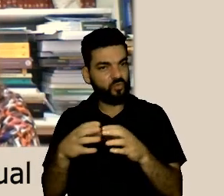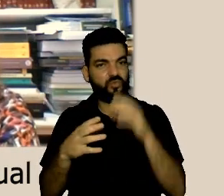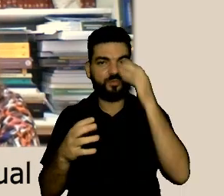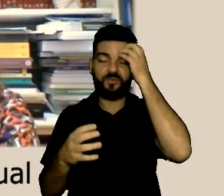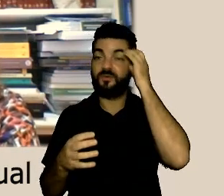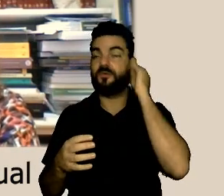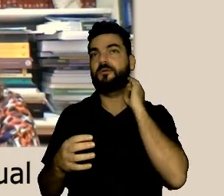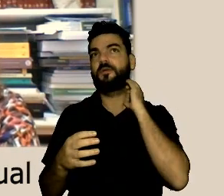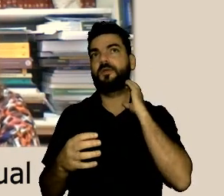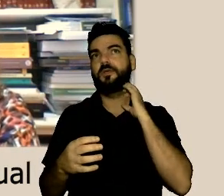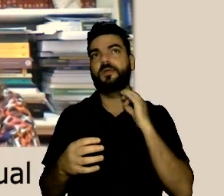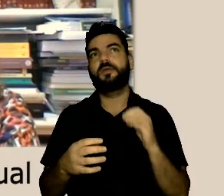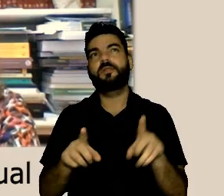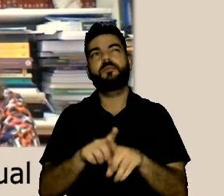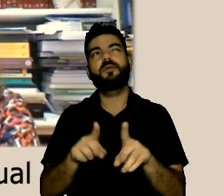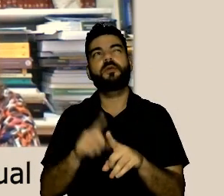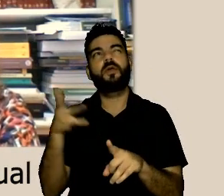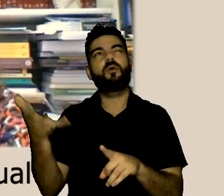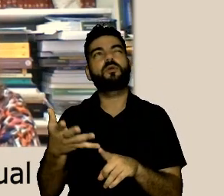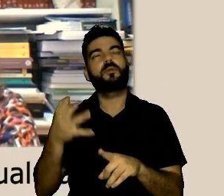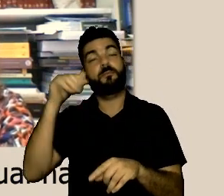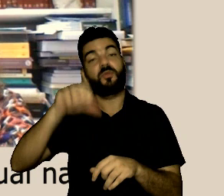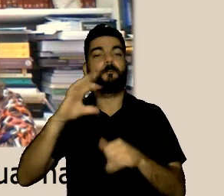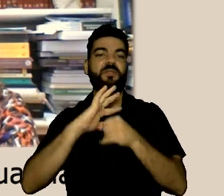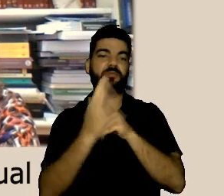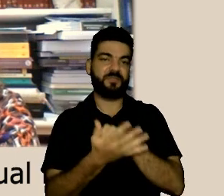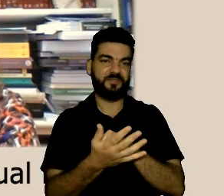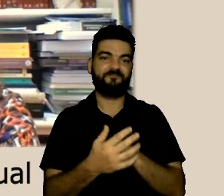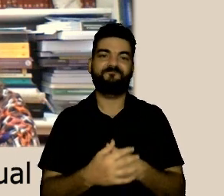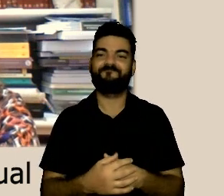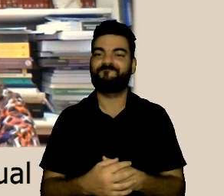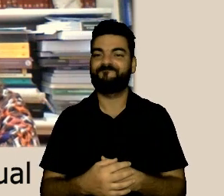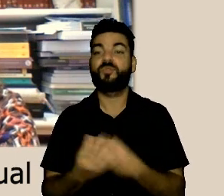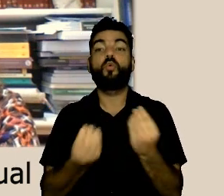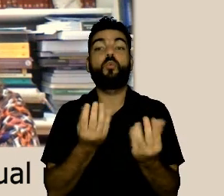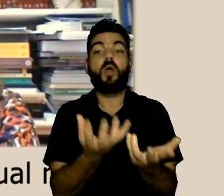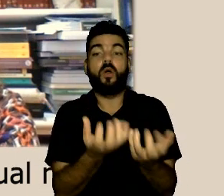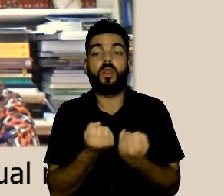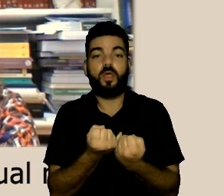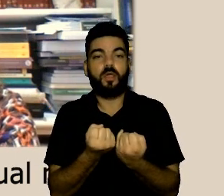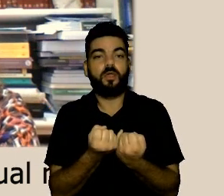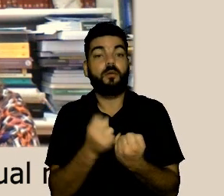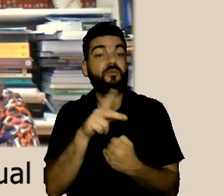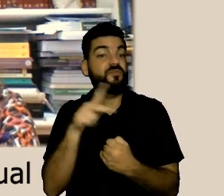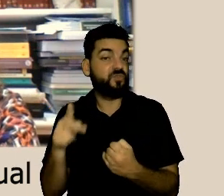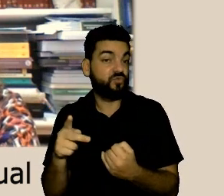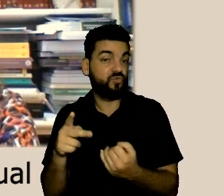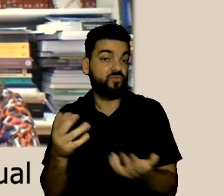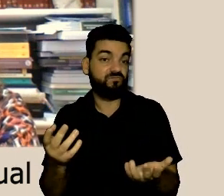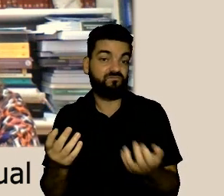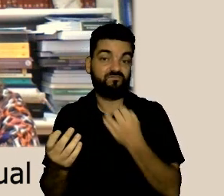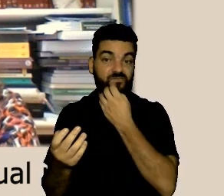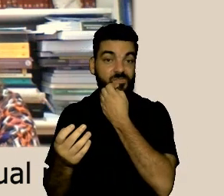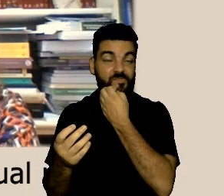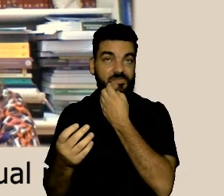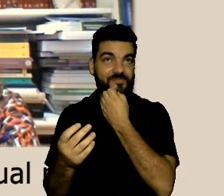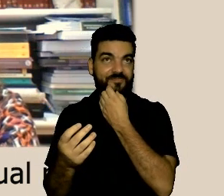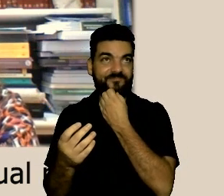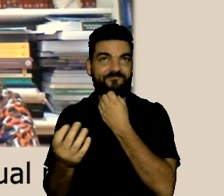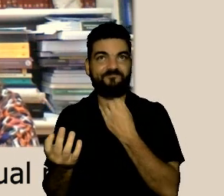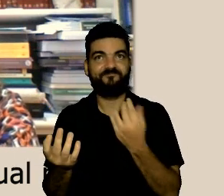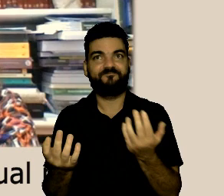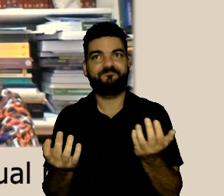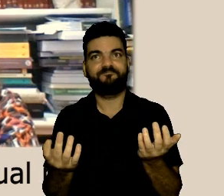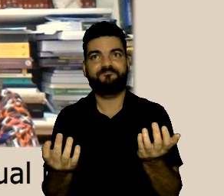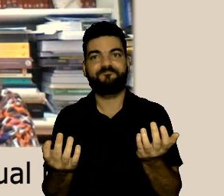Municipal de Educação né em relação aos seus colaboradores especialmente nesse momento de pandemia como como